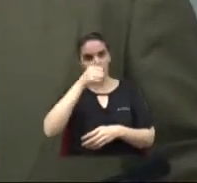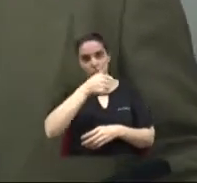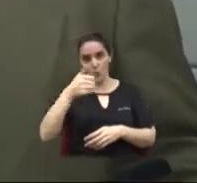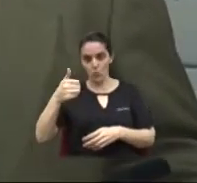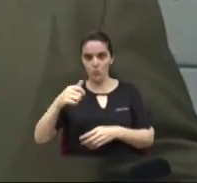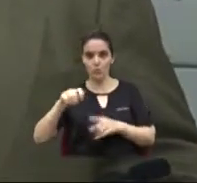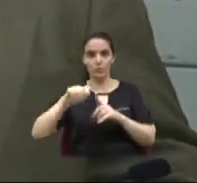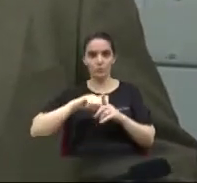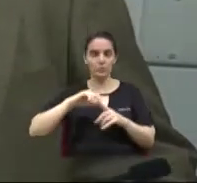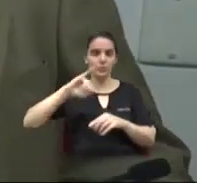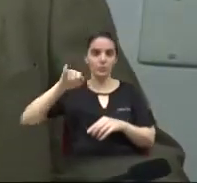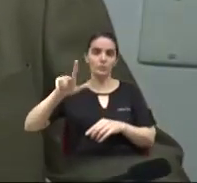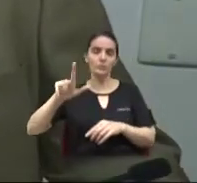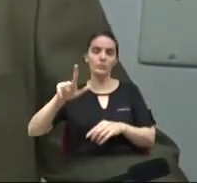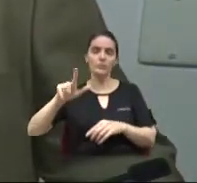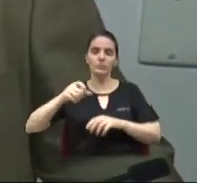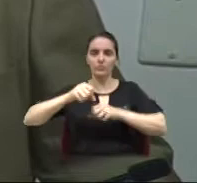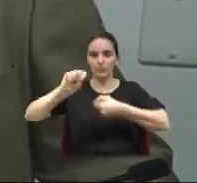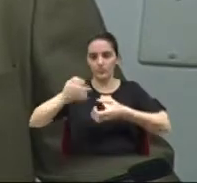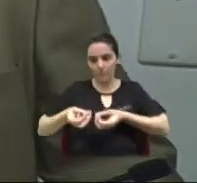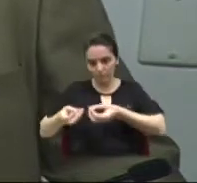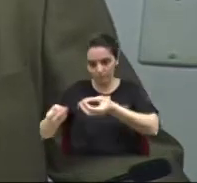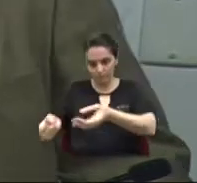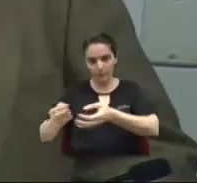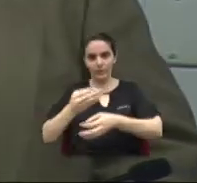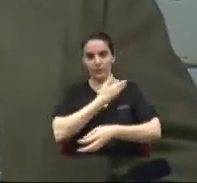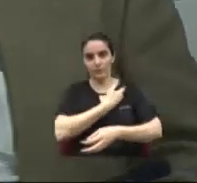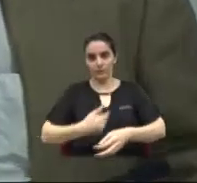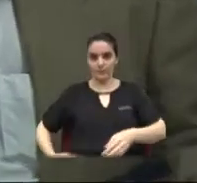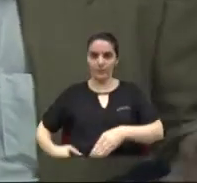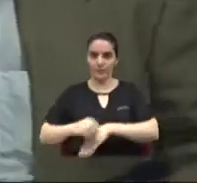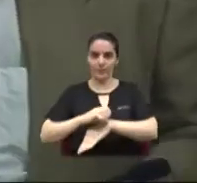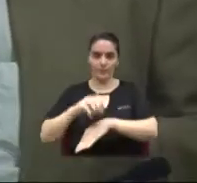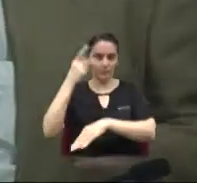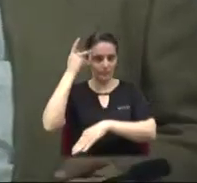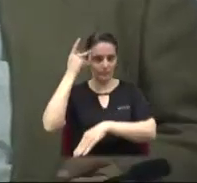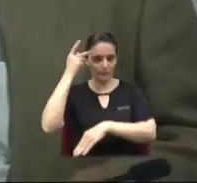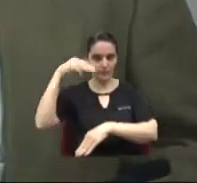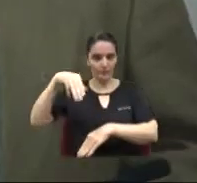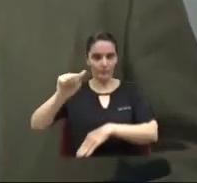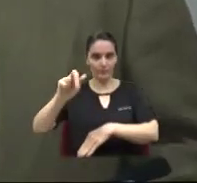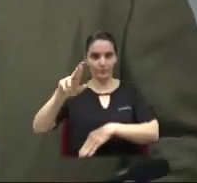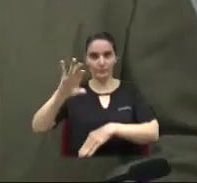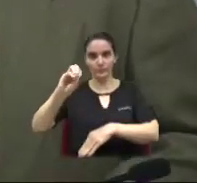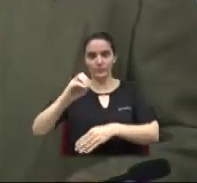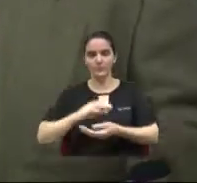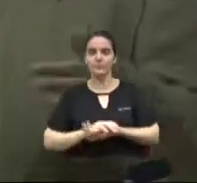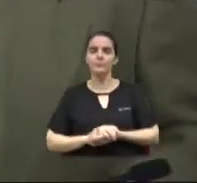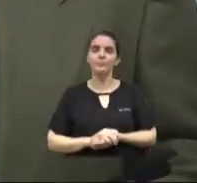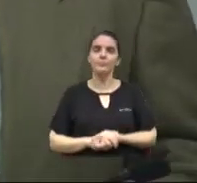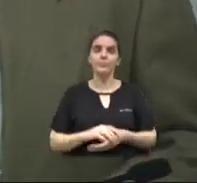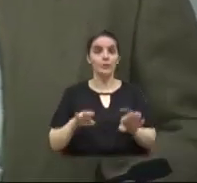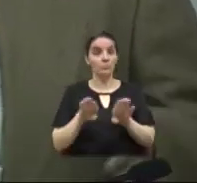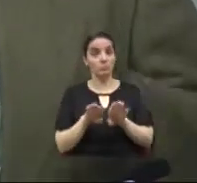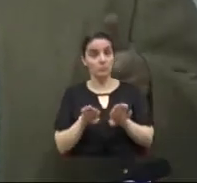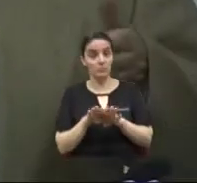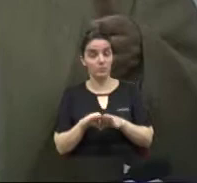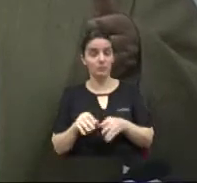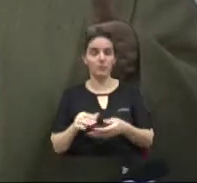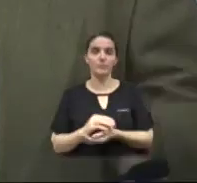receber esse título de cidadão limerense. E discutir também esse caso que é